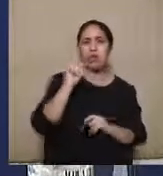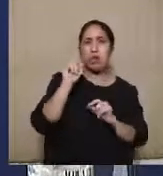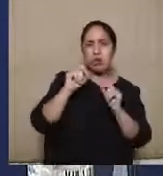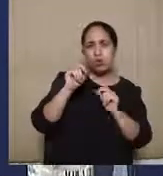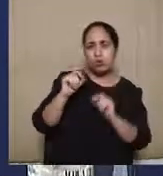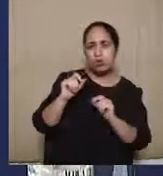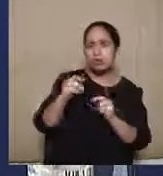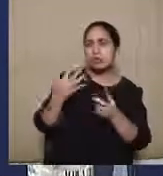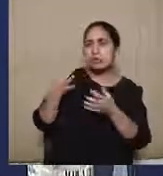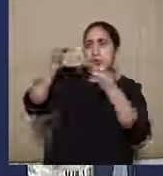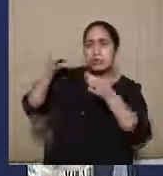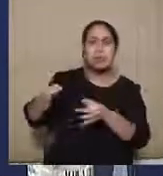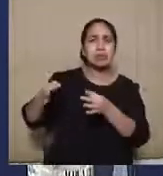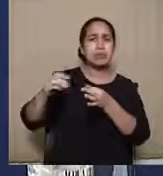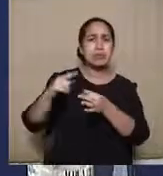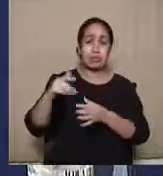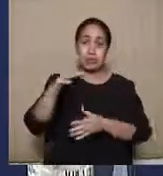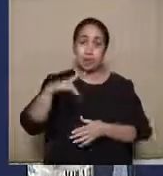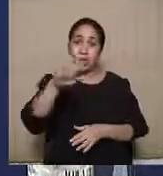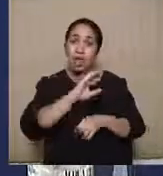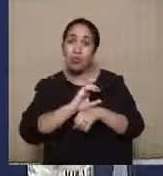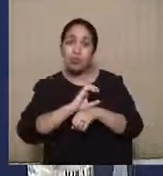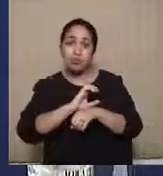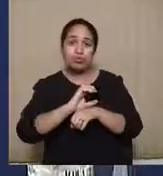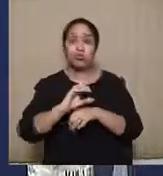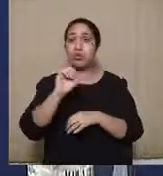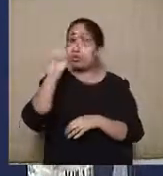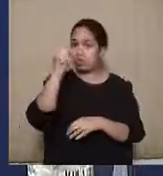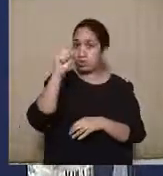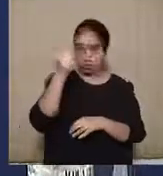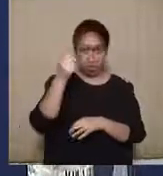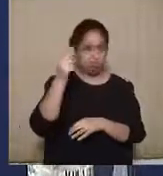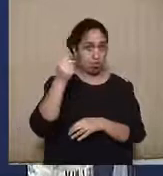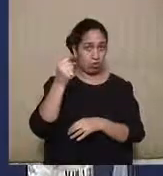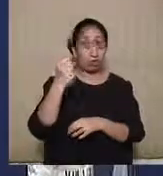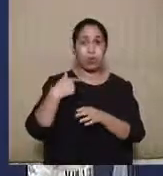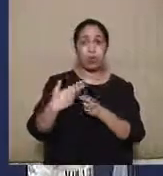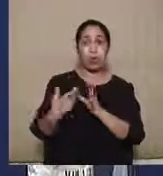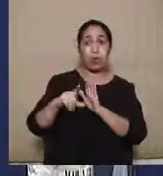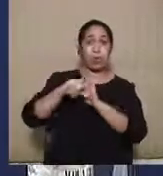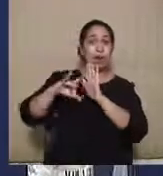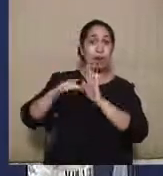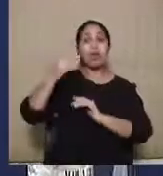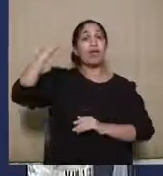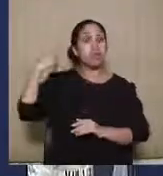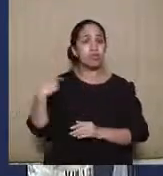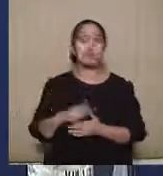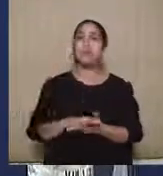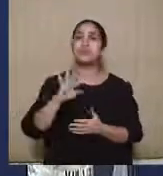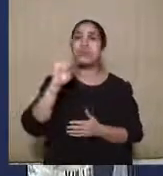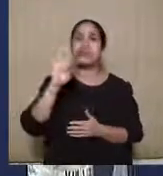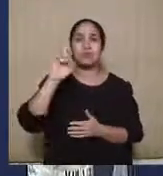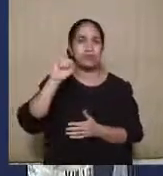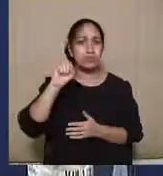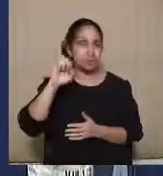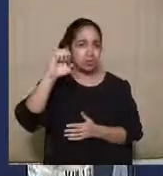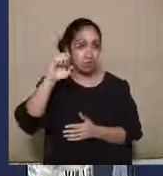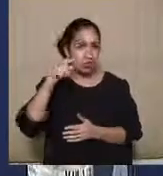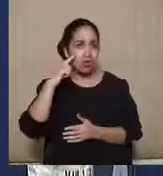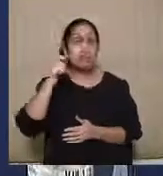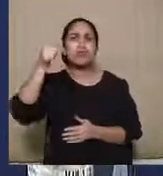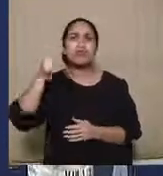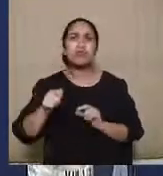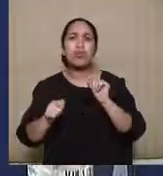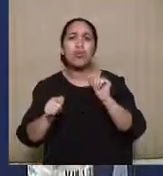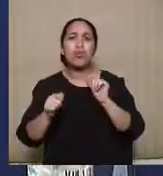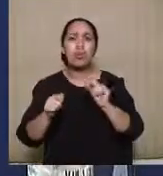sua recepção pela Constituição de 1988, tendo em vista que era uma norma anterior, e o TSE decidiu que essa norma não